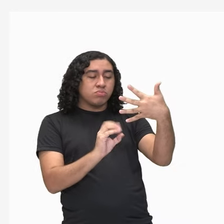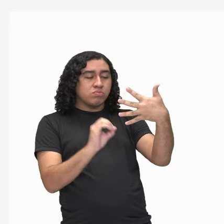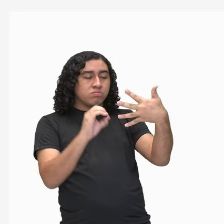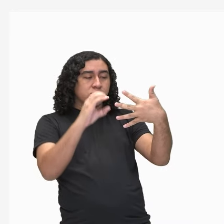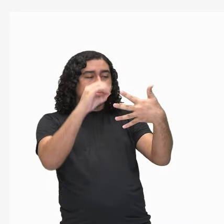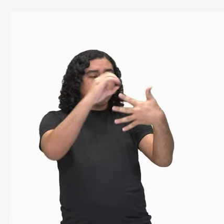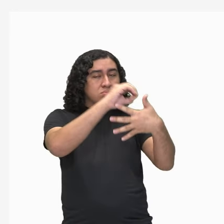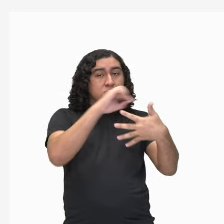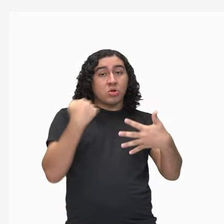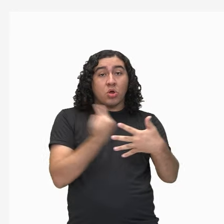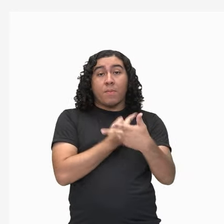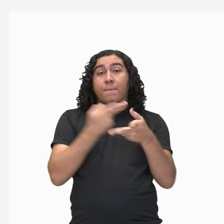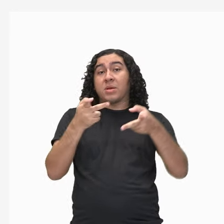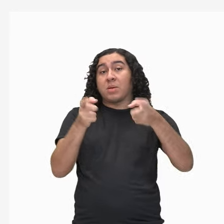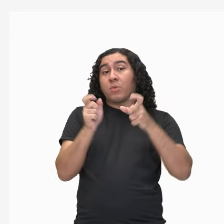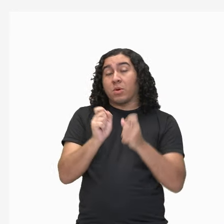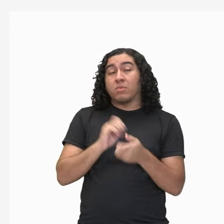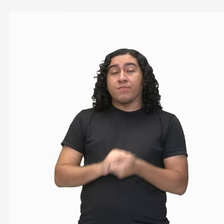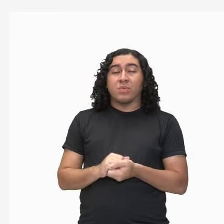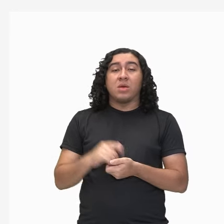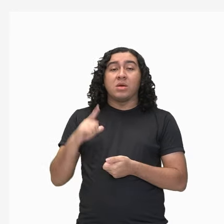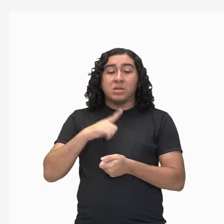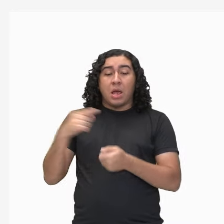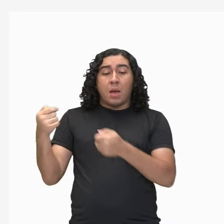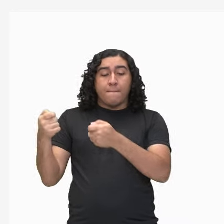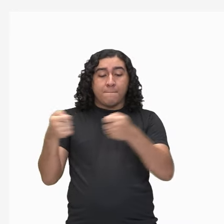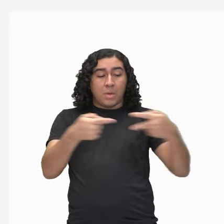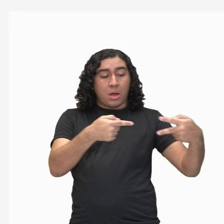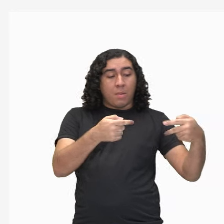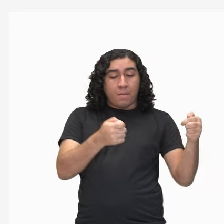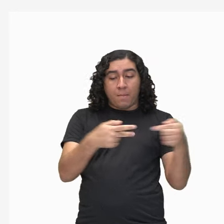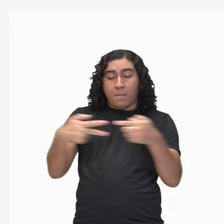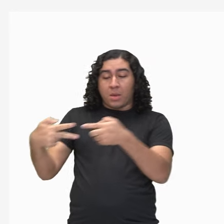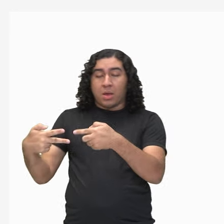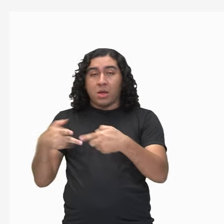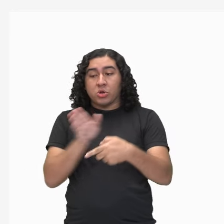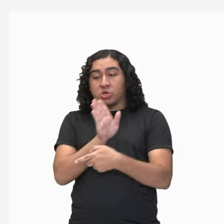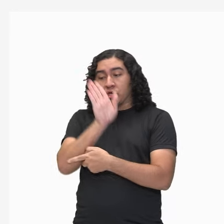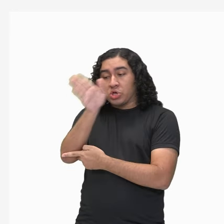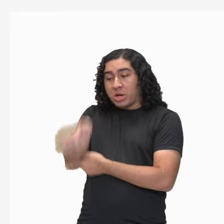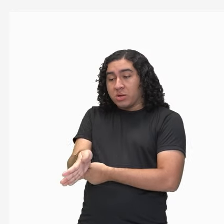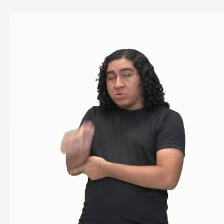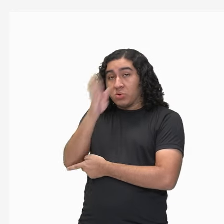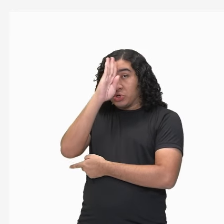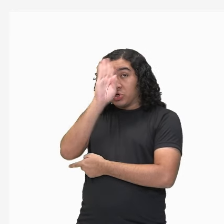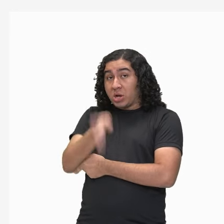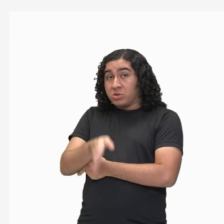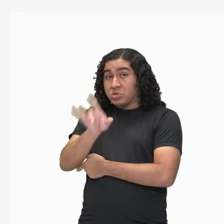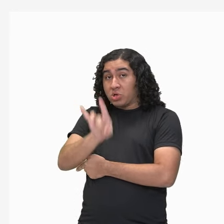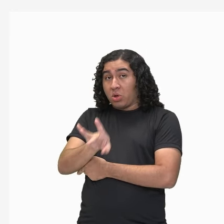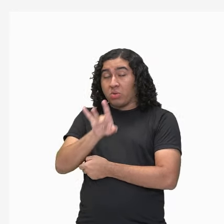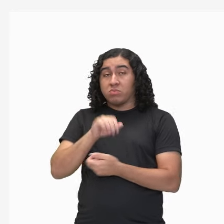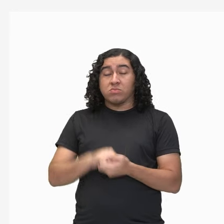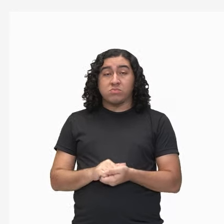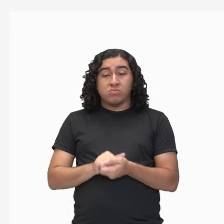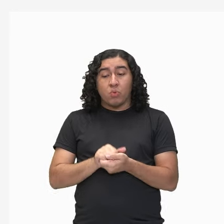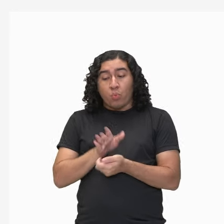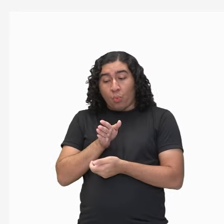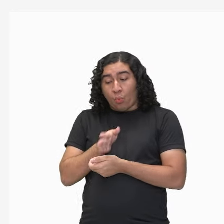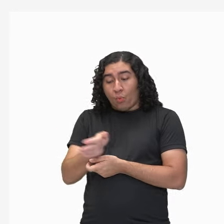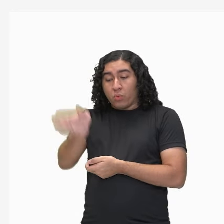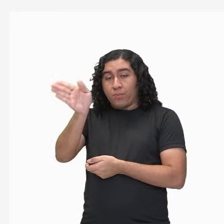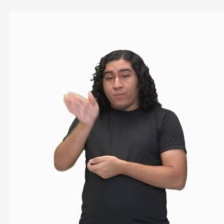observar essa direção da energia sendo ela unidirecional, ou seja, ela vai seguir em uma única